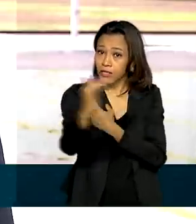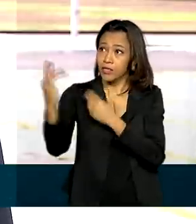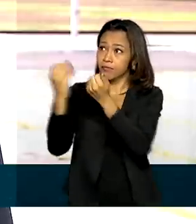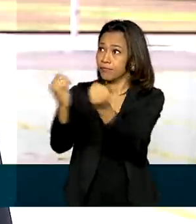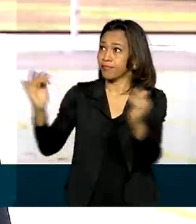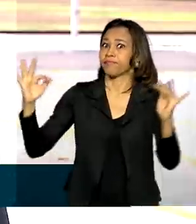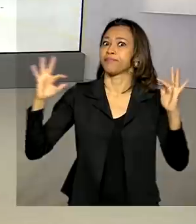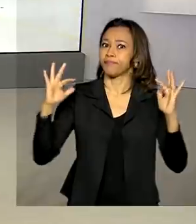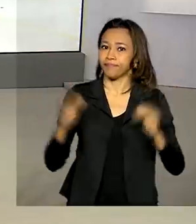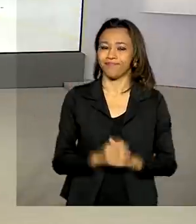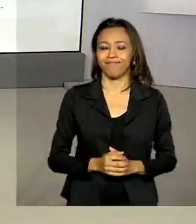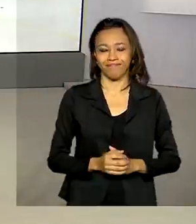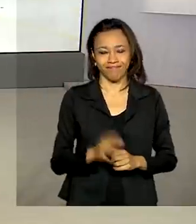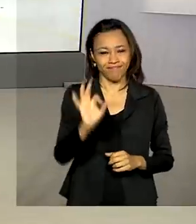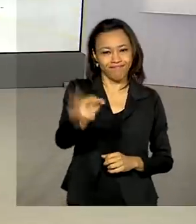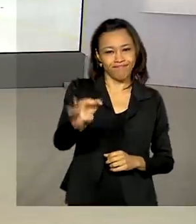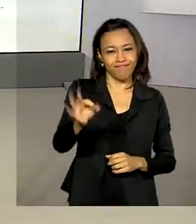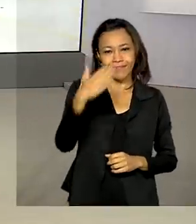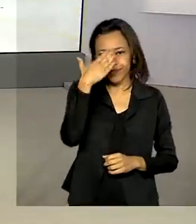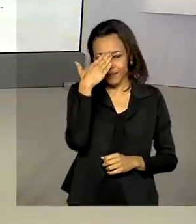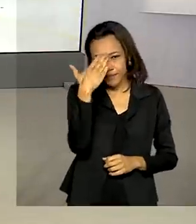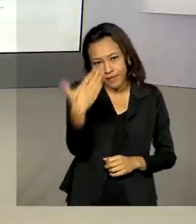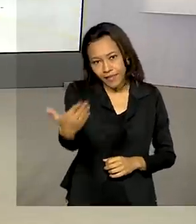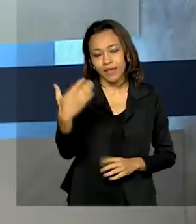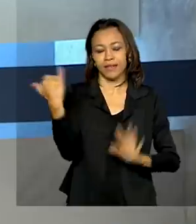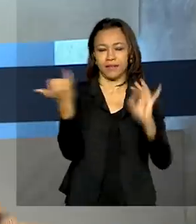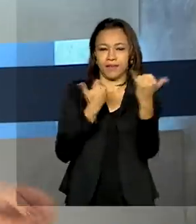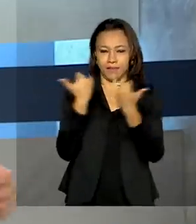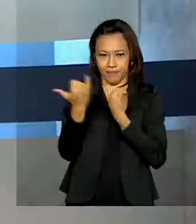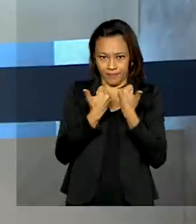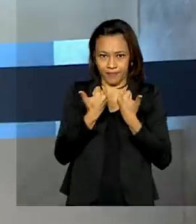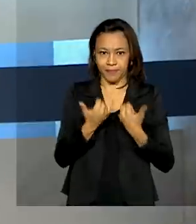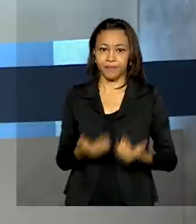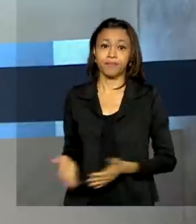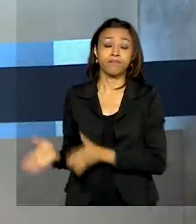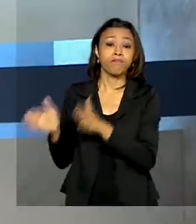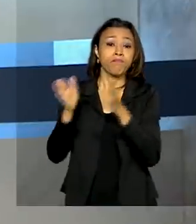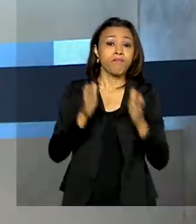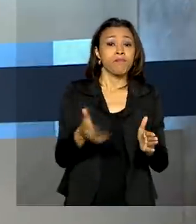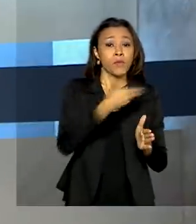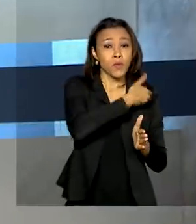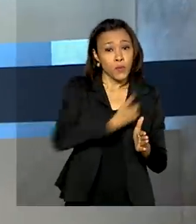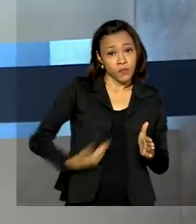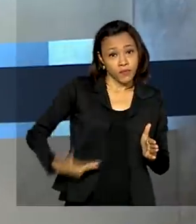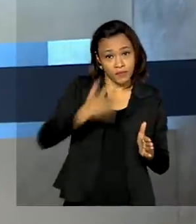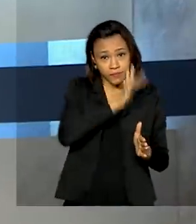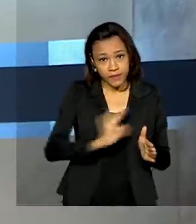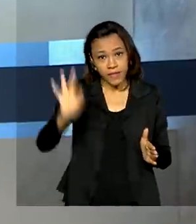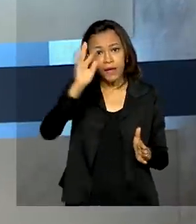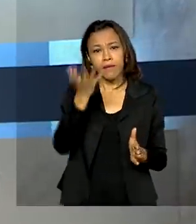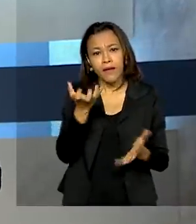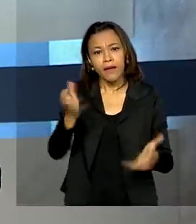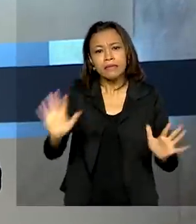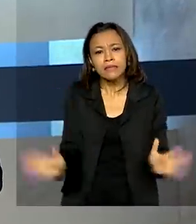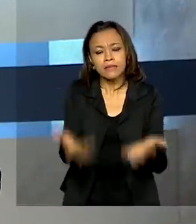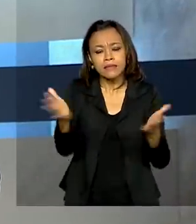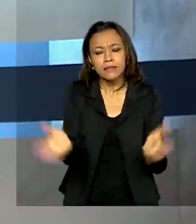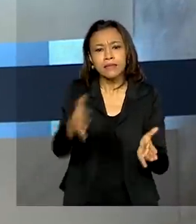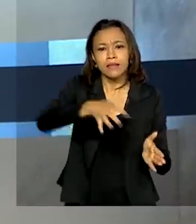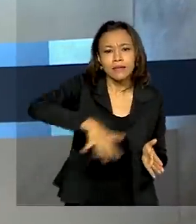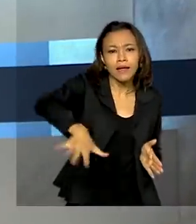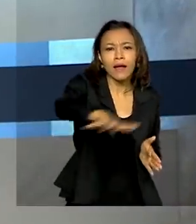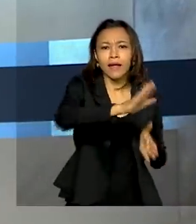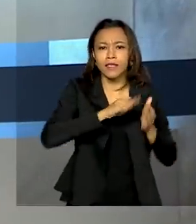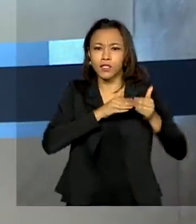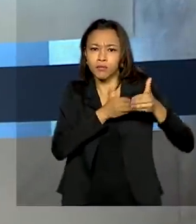você no estúdio, Renata. Tá certo, Gabriela. Obrigada pelas suas informações. E o governo federal quer incentivar o setor aquaviário